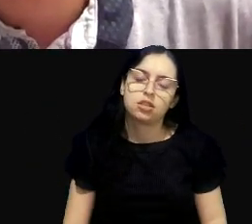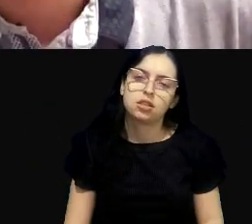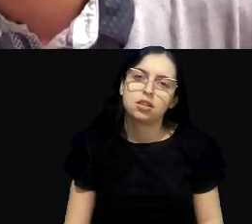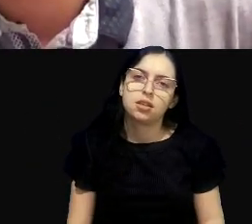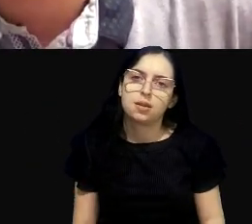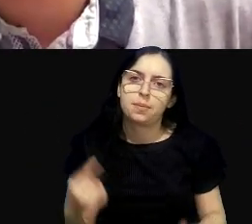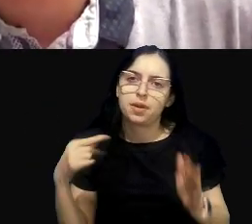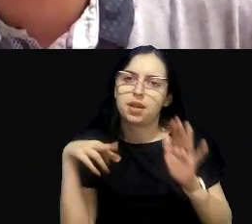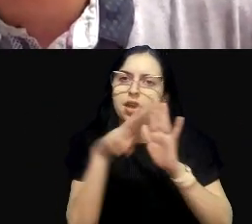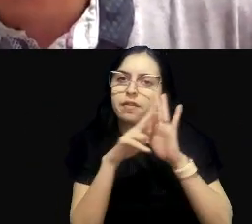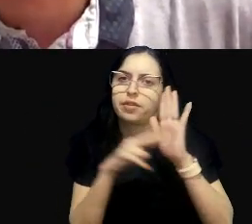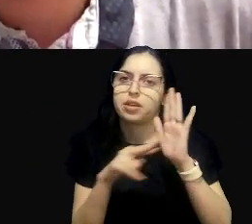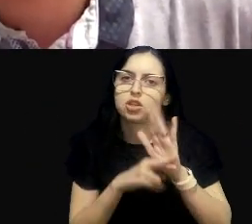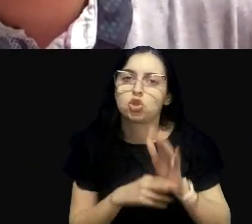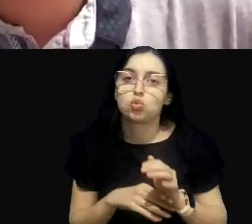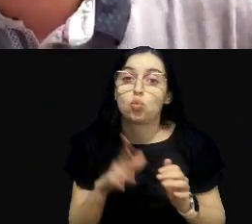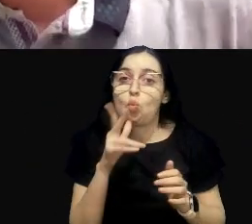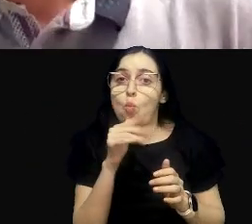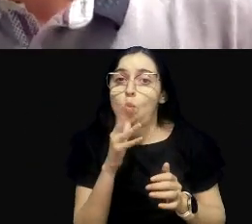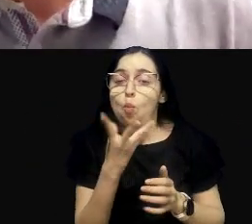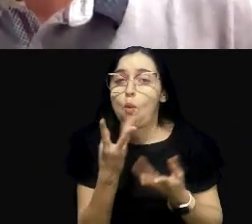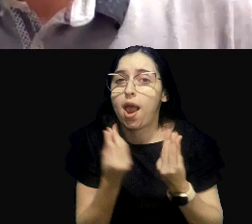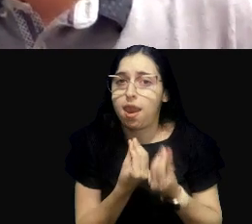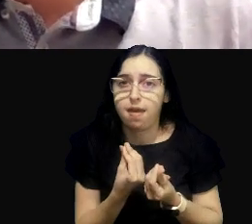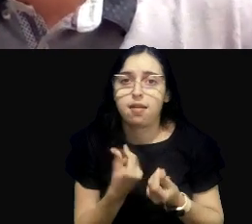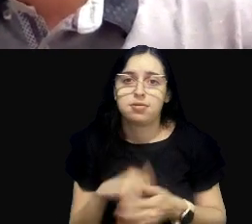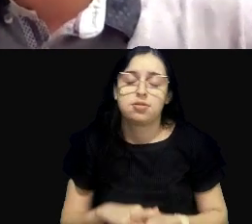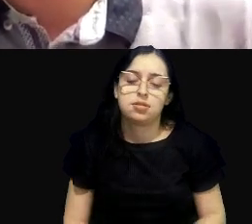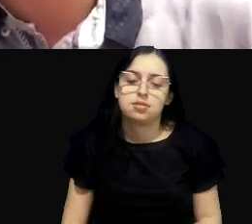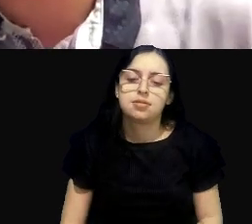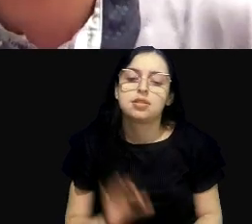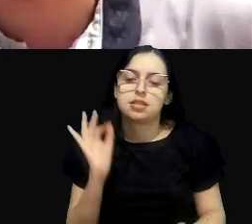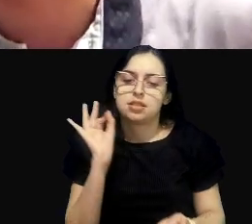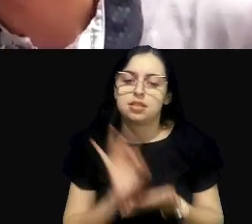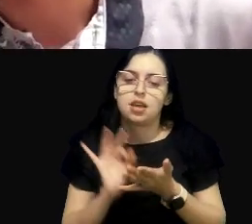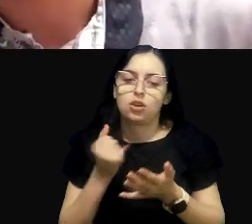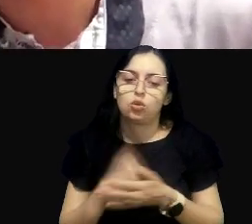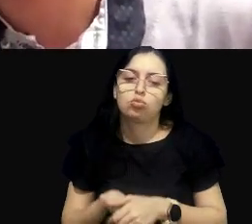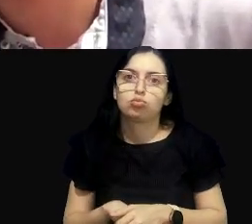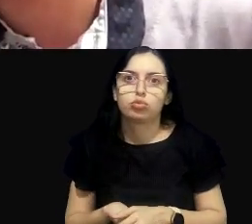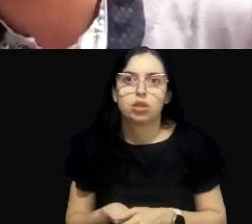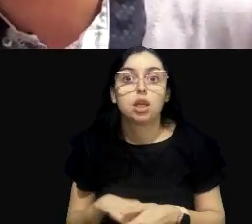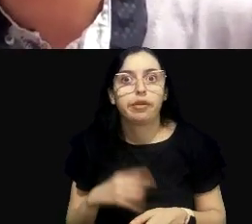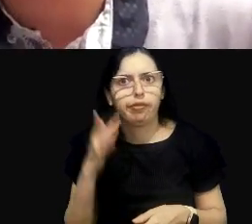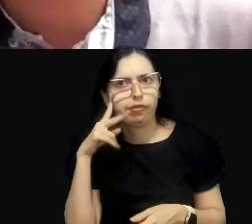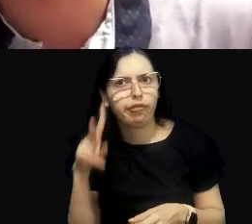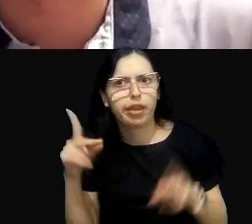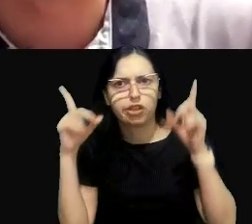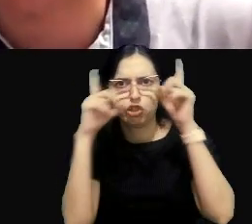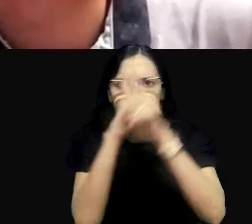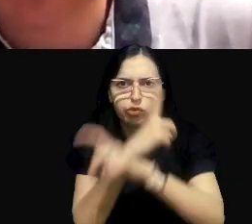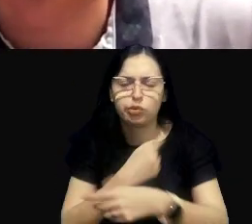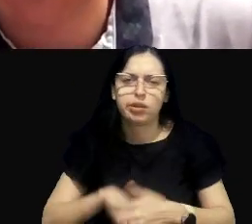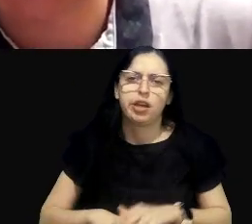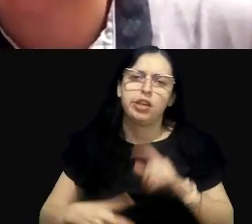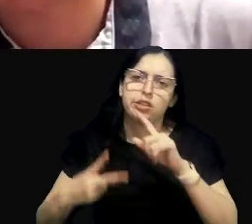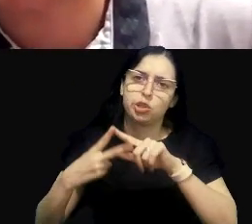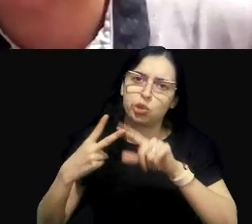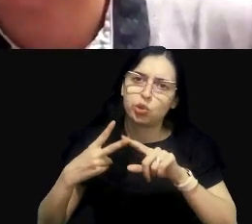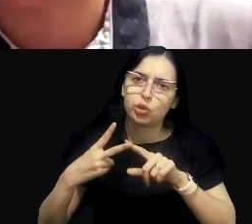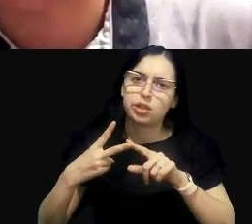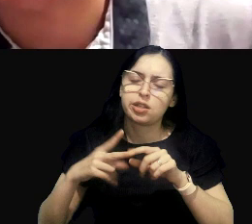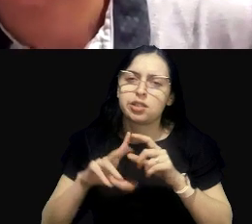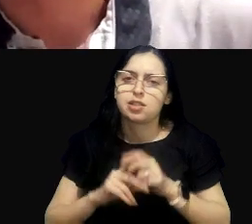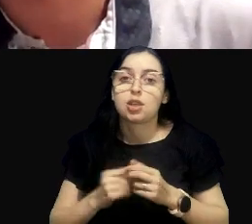referência de qualidade da água, certo? Enxerguem o tamanho do desafio. Esse estudo nós fizemos para dois parâmetros